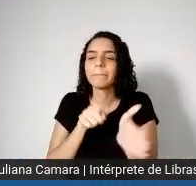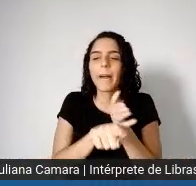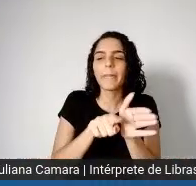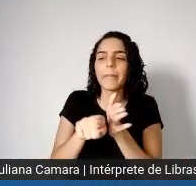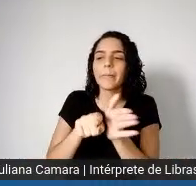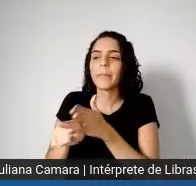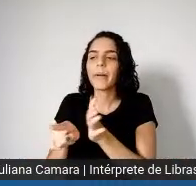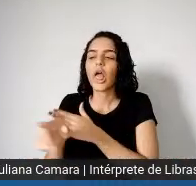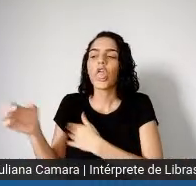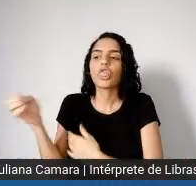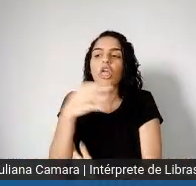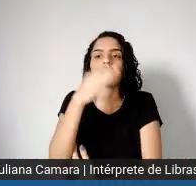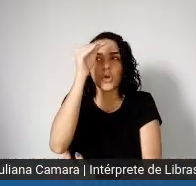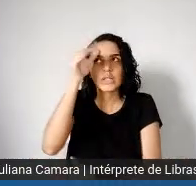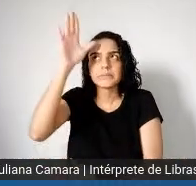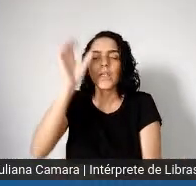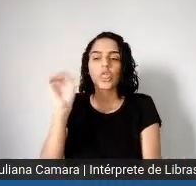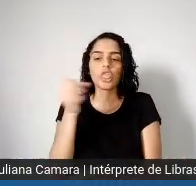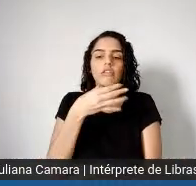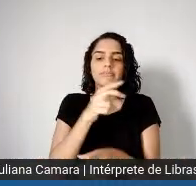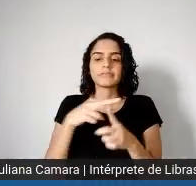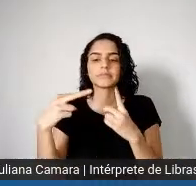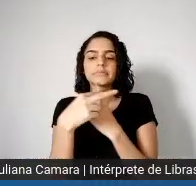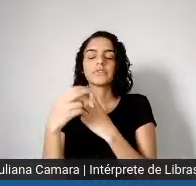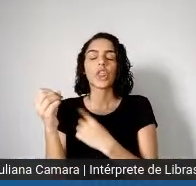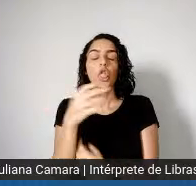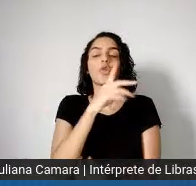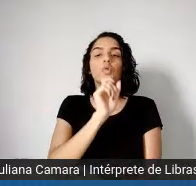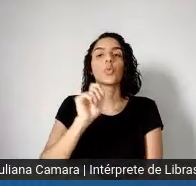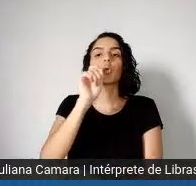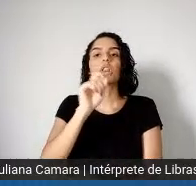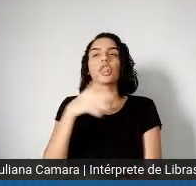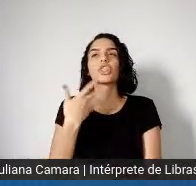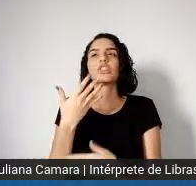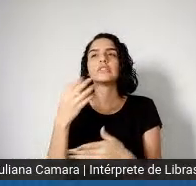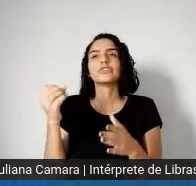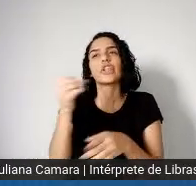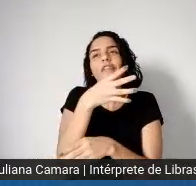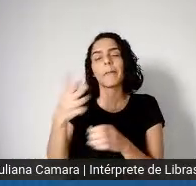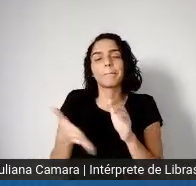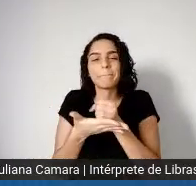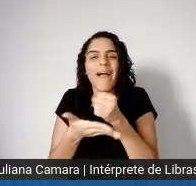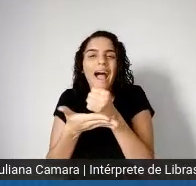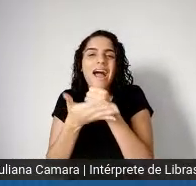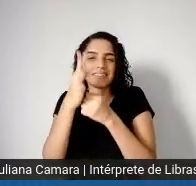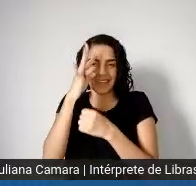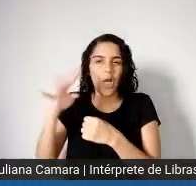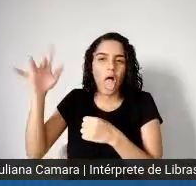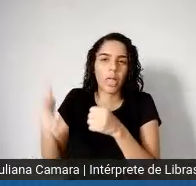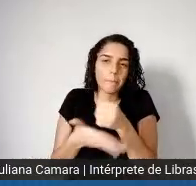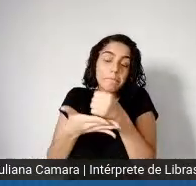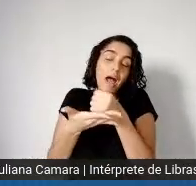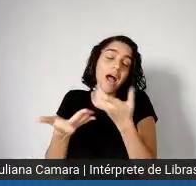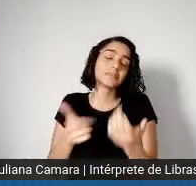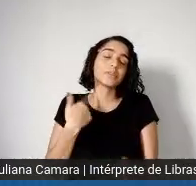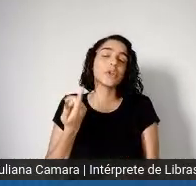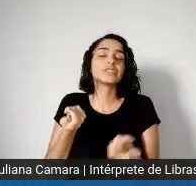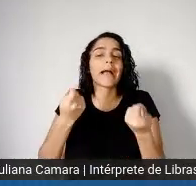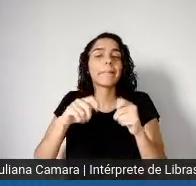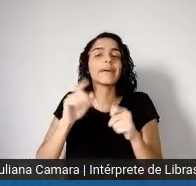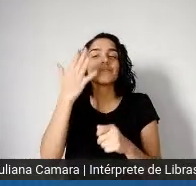perspectivas interpretativas, novas fundamentações teóricas, né, que nos permitam entender,